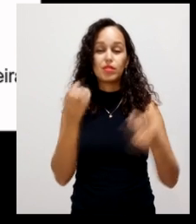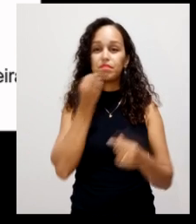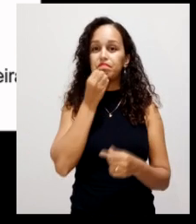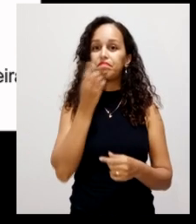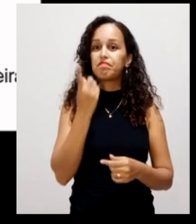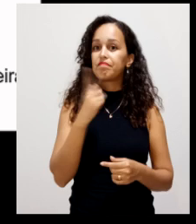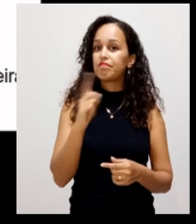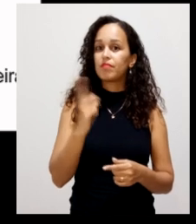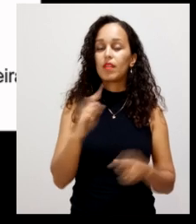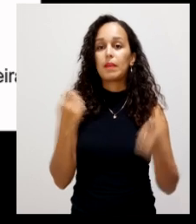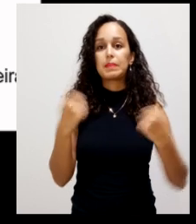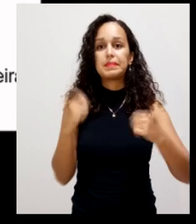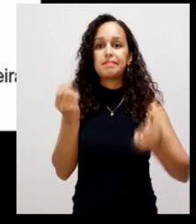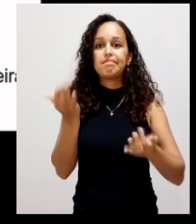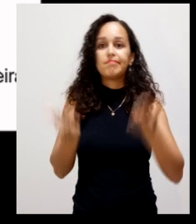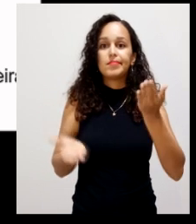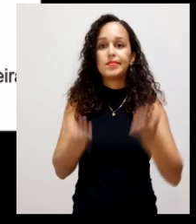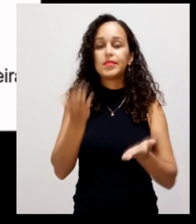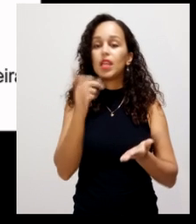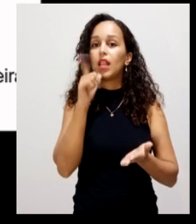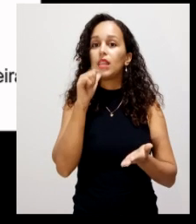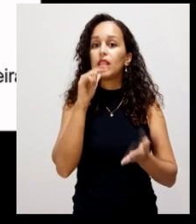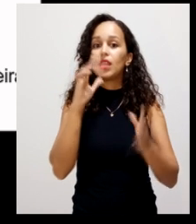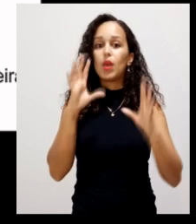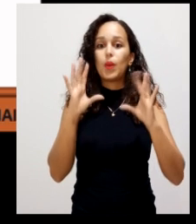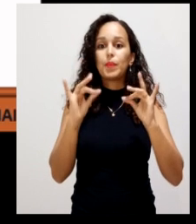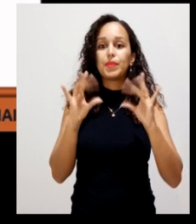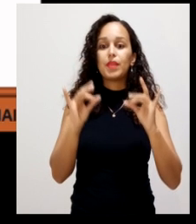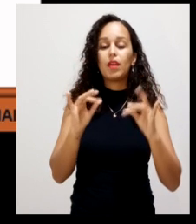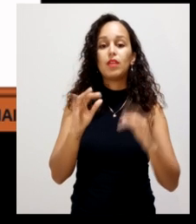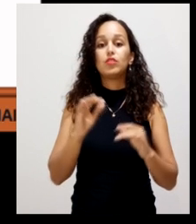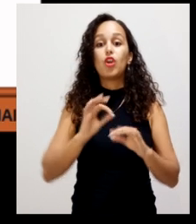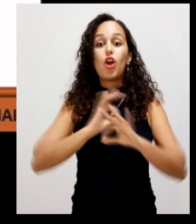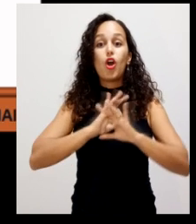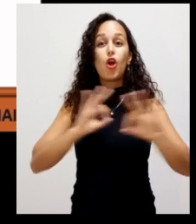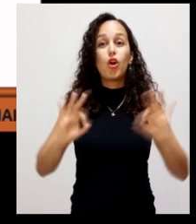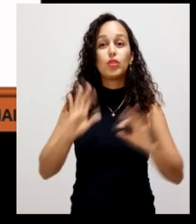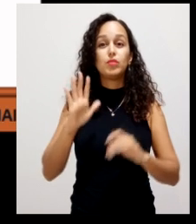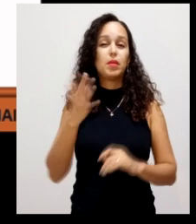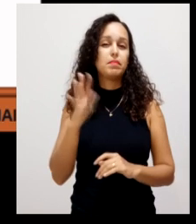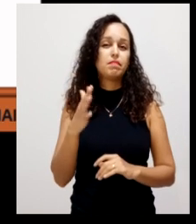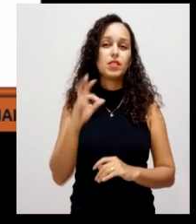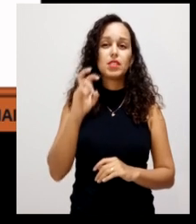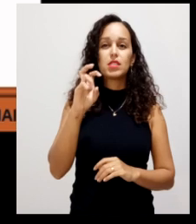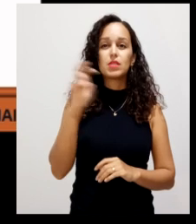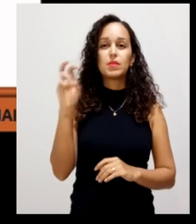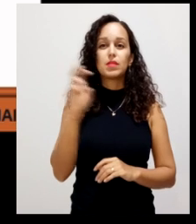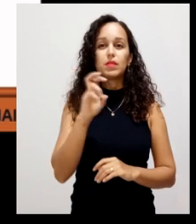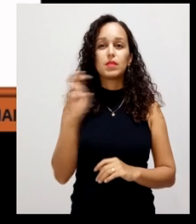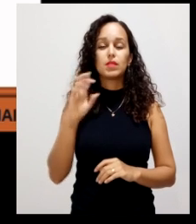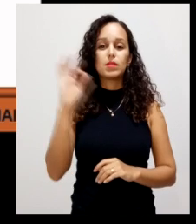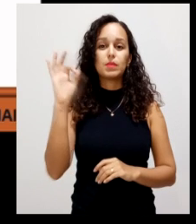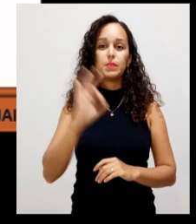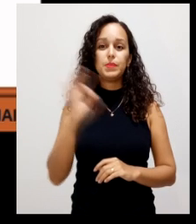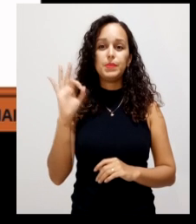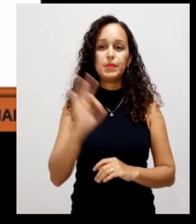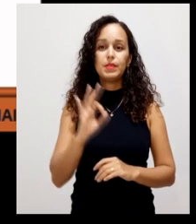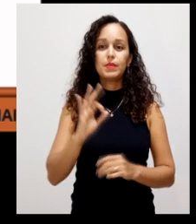regularização dessa umidade ficar como mostra aqui é uma umidade ótima em torno de 55%